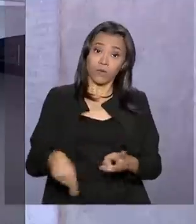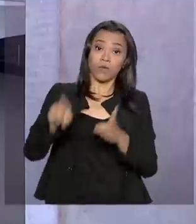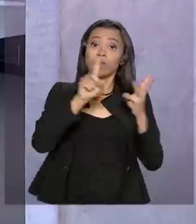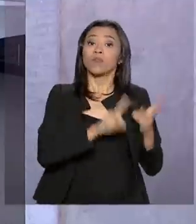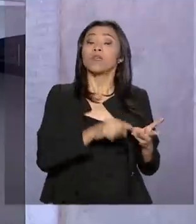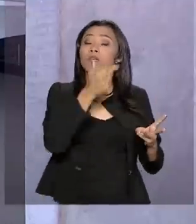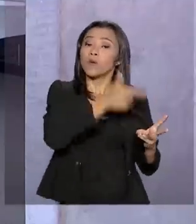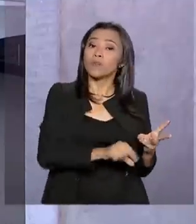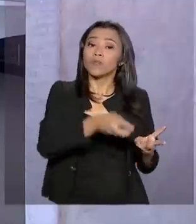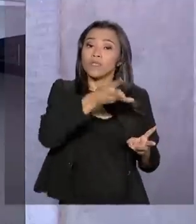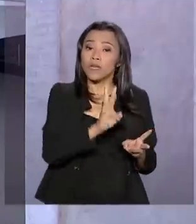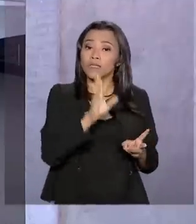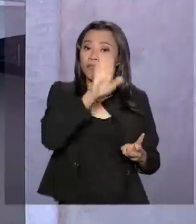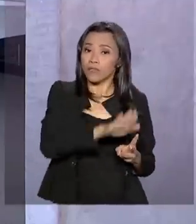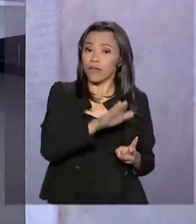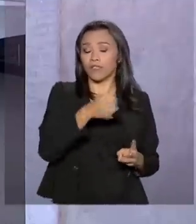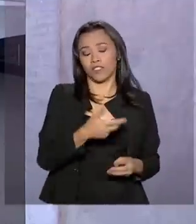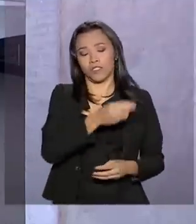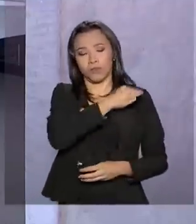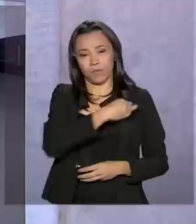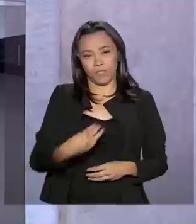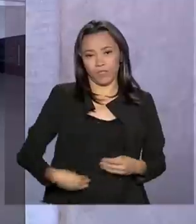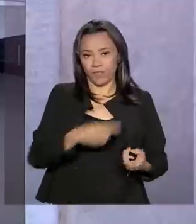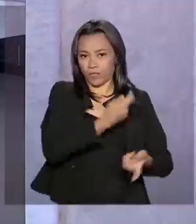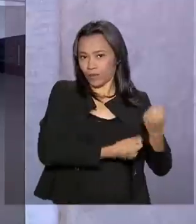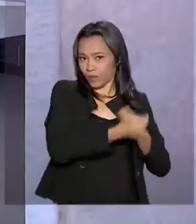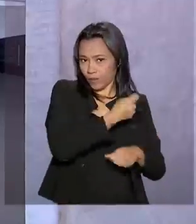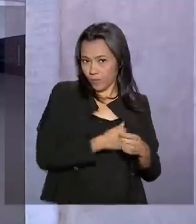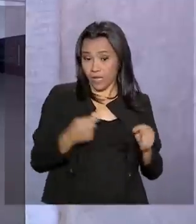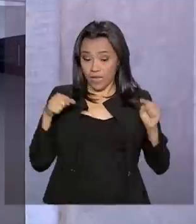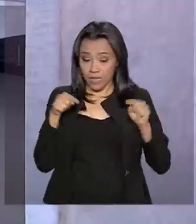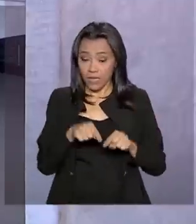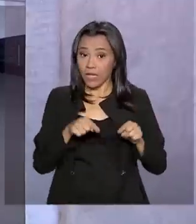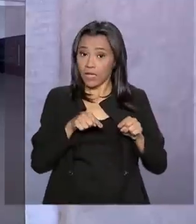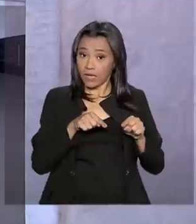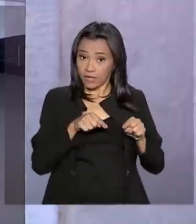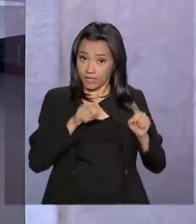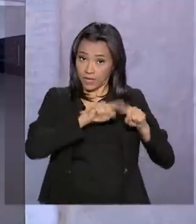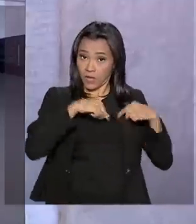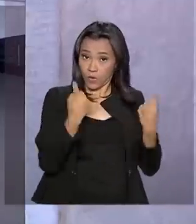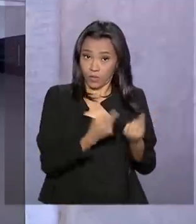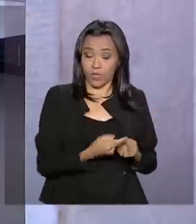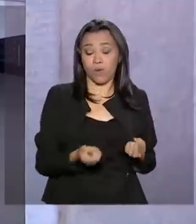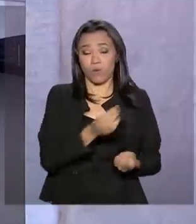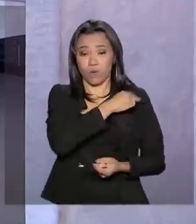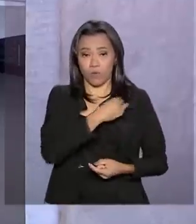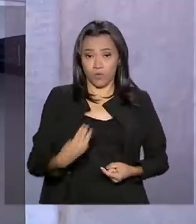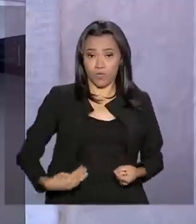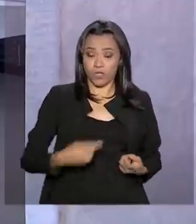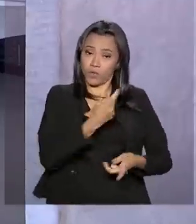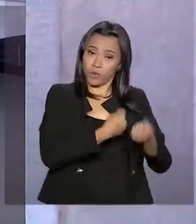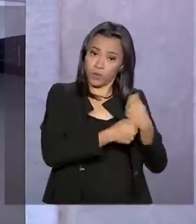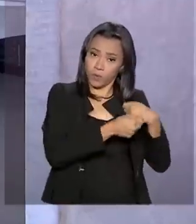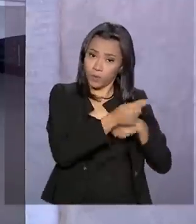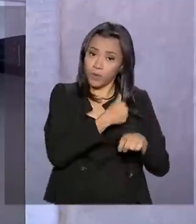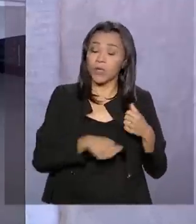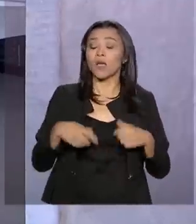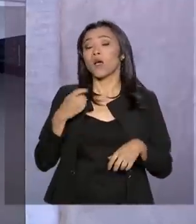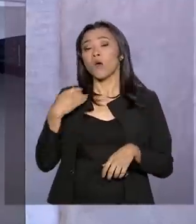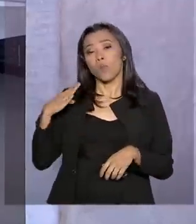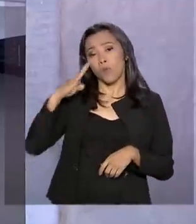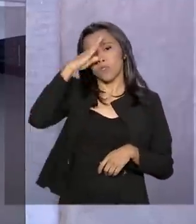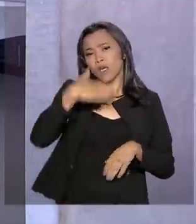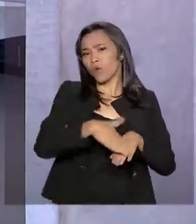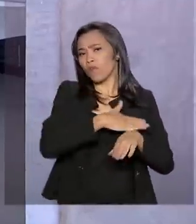tarde, com o ministro da Economia, Paulo Guedes. Nessa reunião com o ministro da Economia, o presidente Jair Bolsonaro deve tratar da